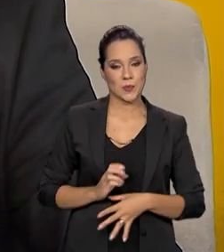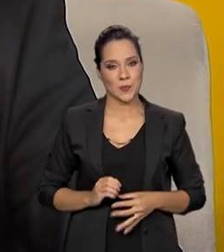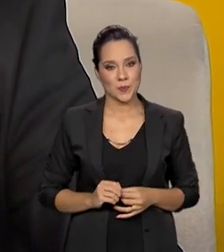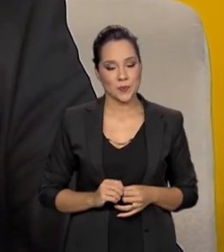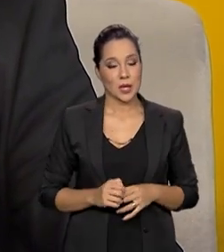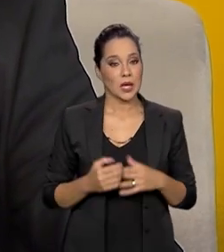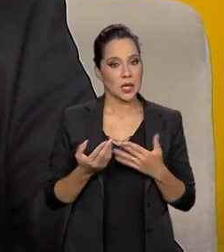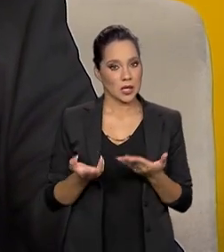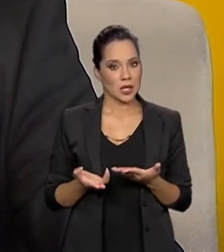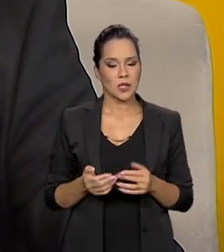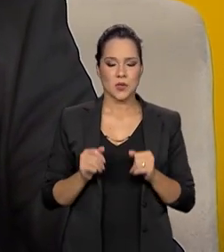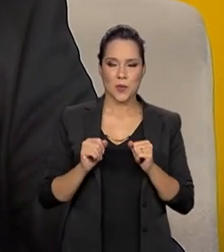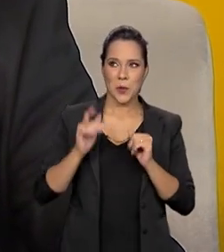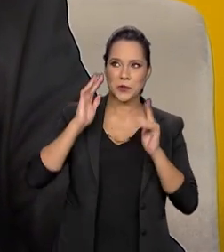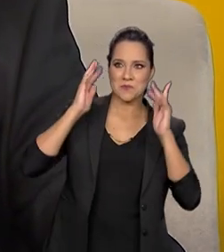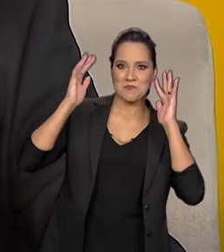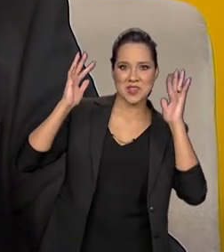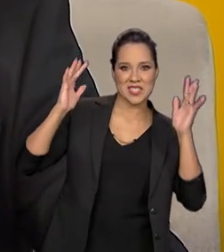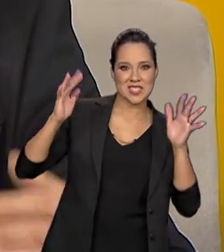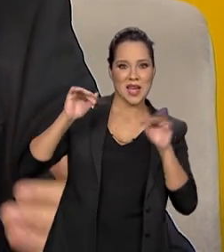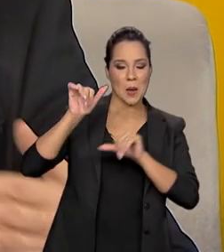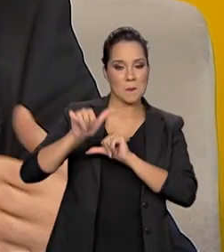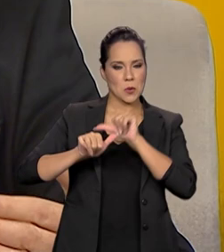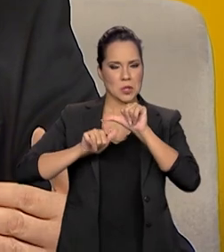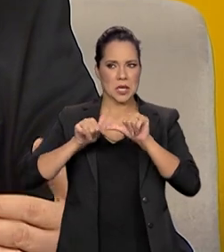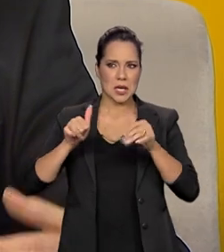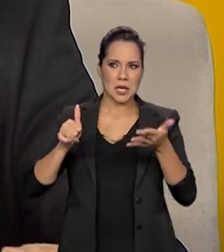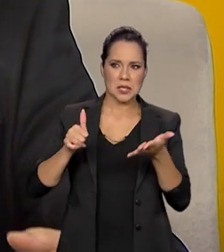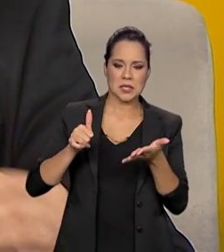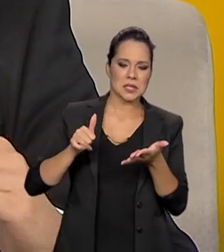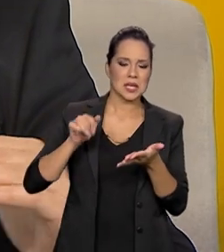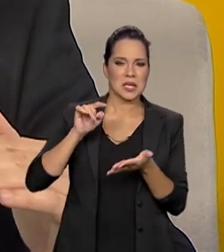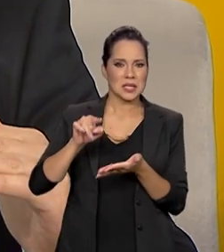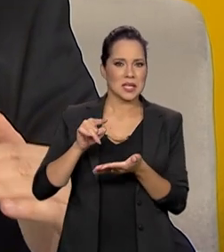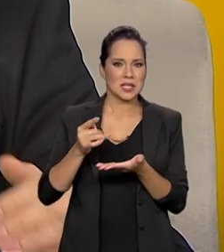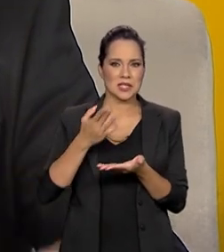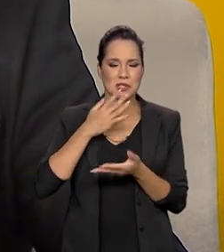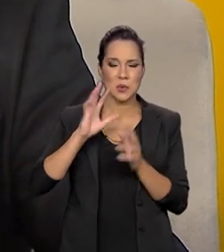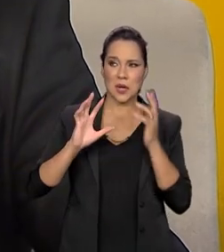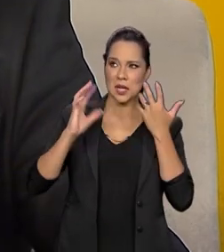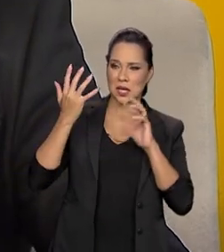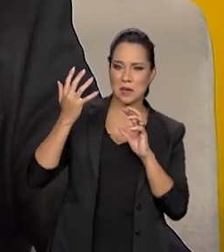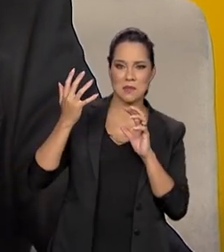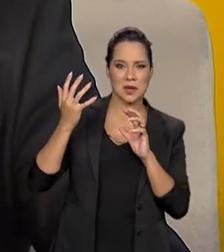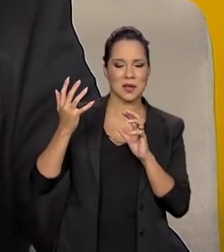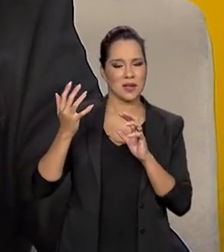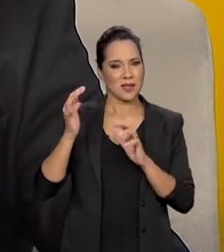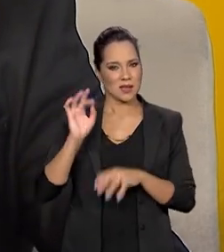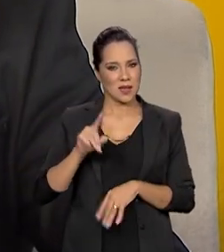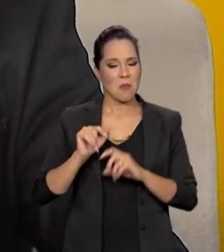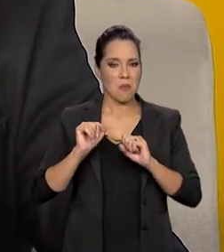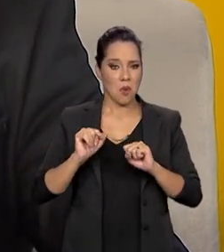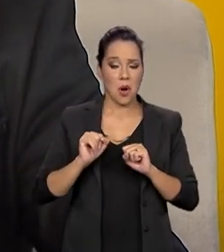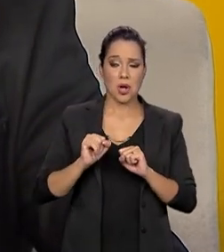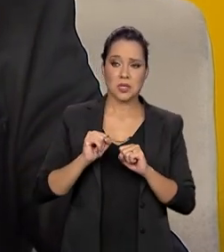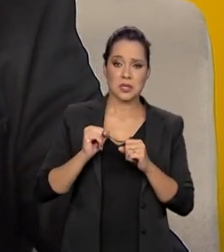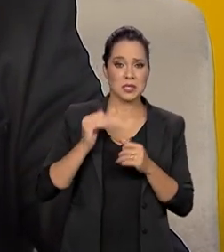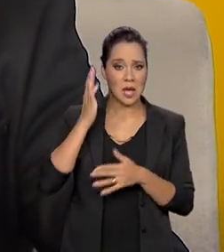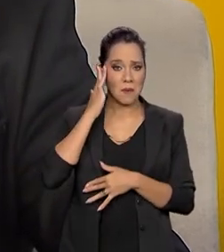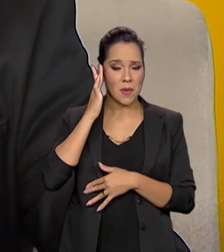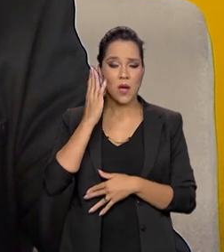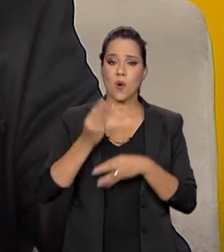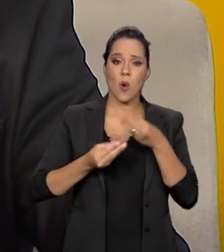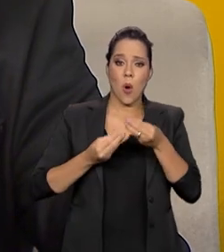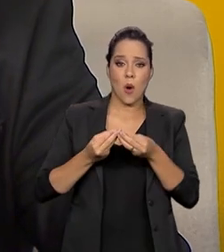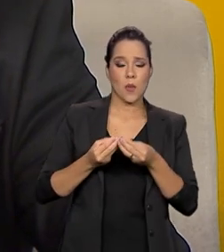E isso você já pode pensar em mudanças desse status do clima, que pode ser previsto a